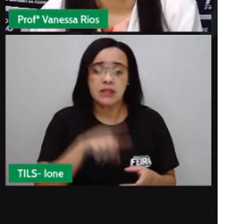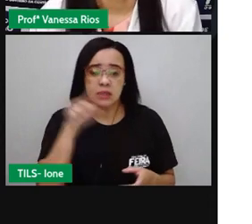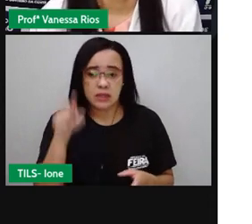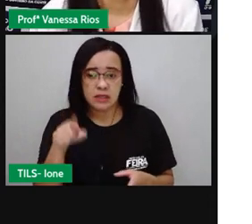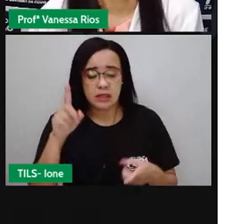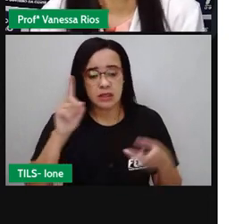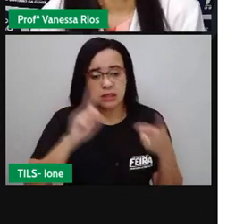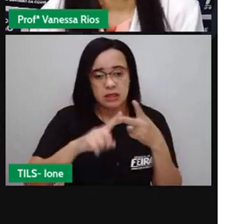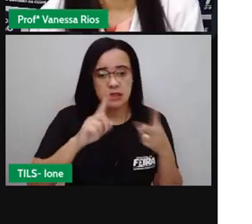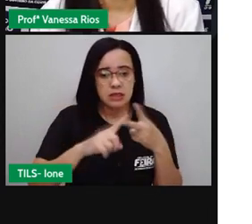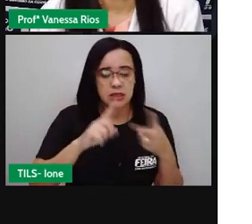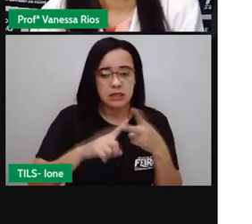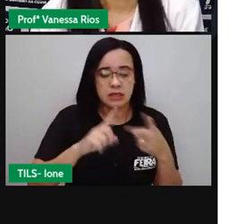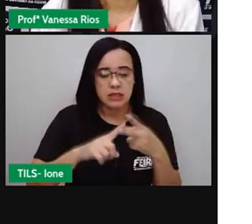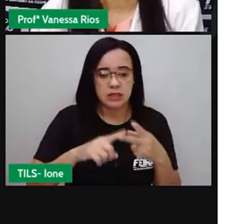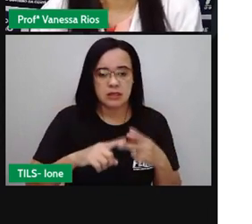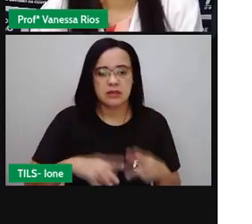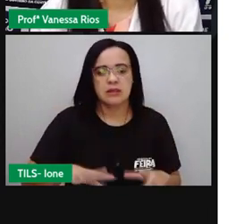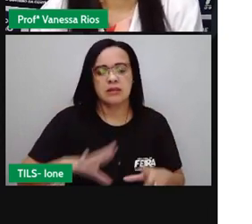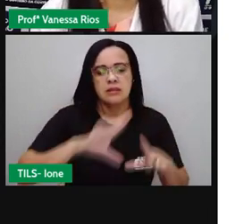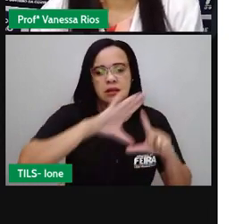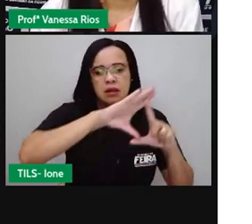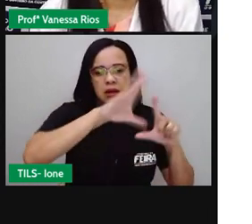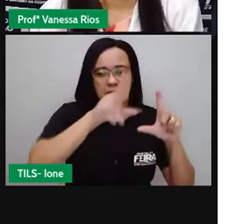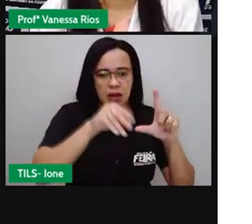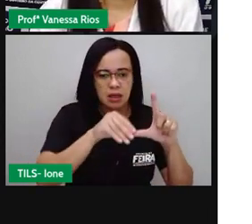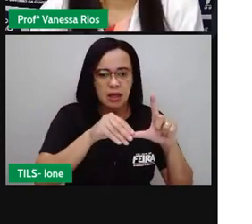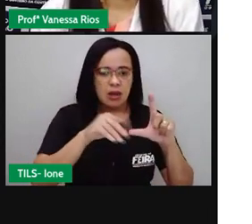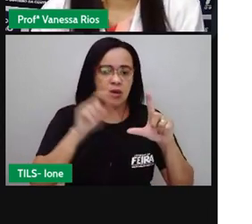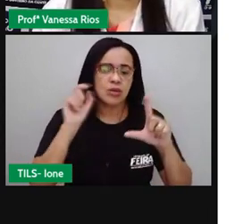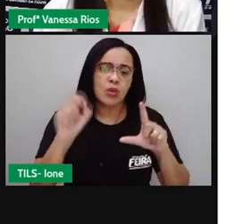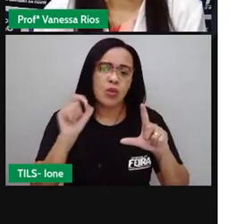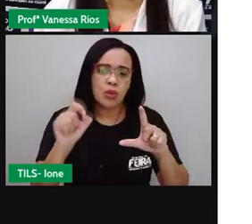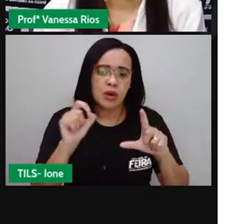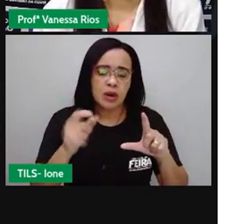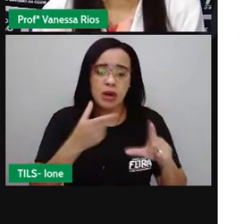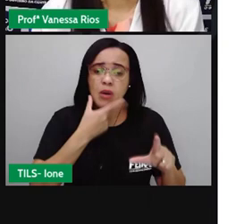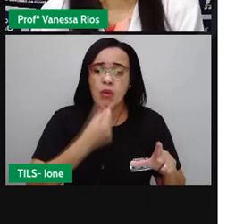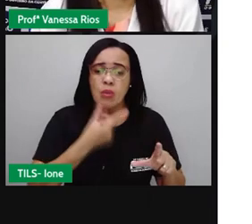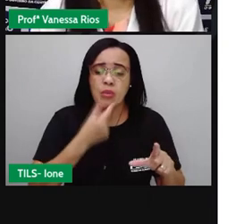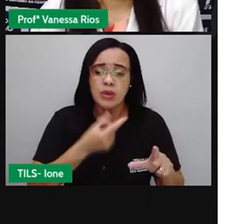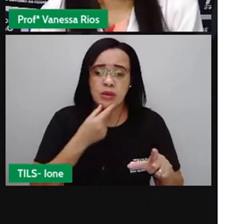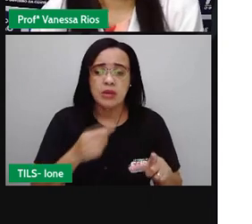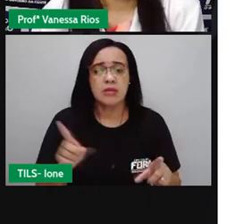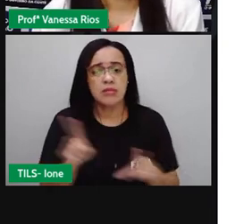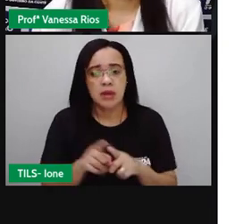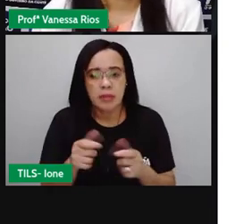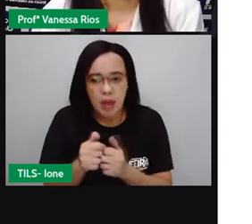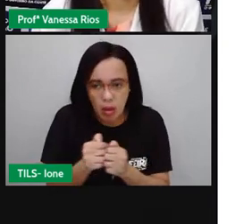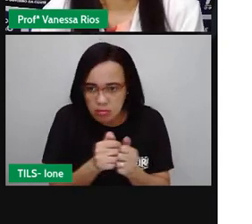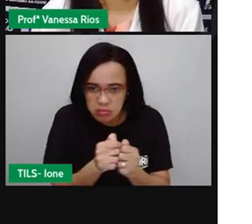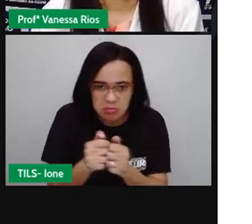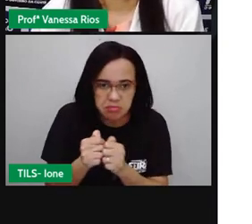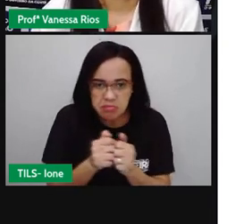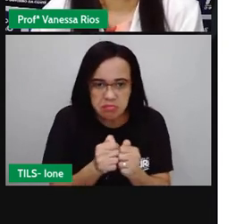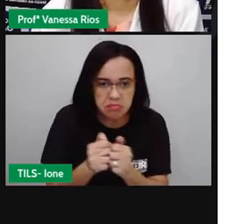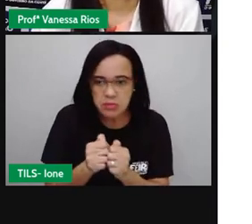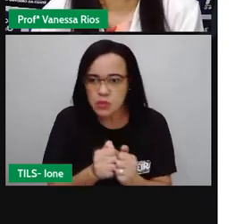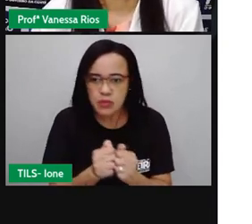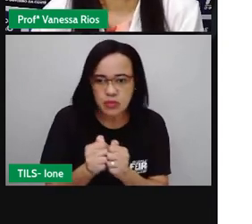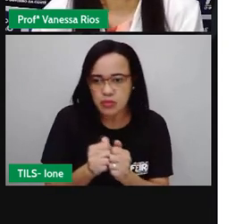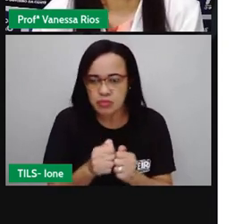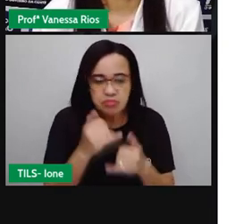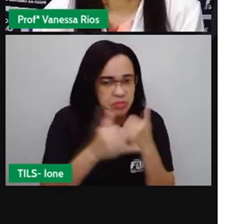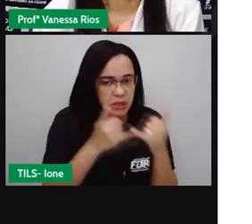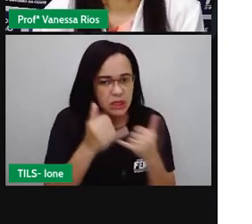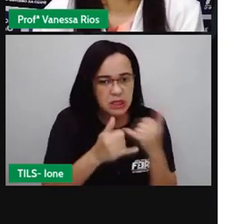não é um jogo de videogame então é interessante a pró colocou essa comparação para a gente observar que assim